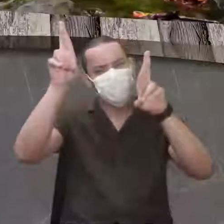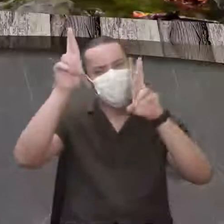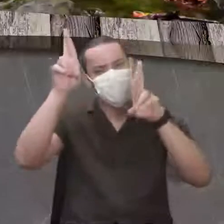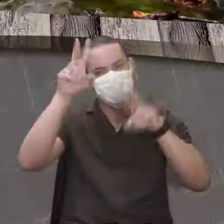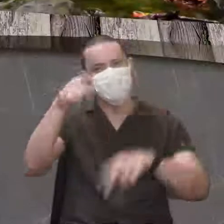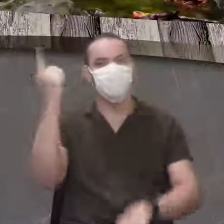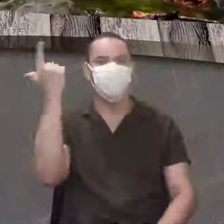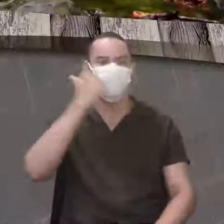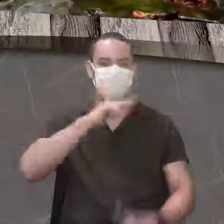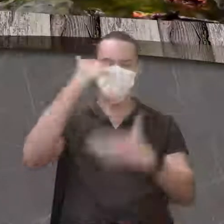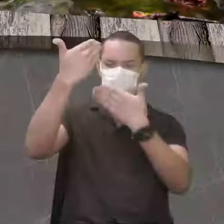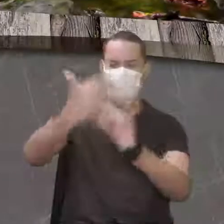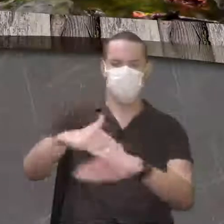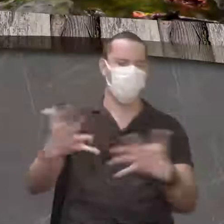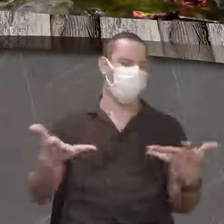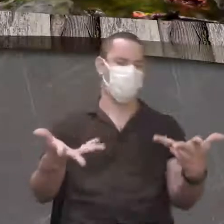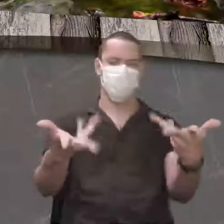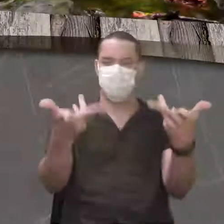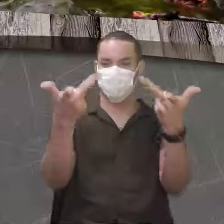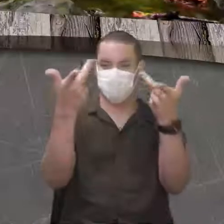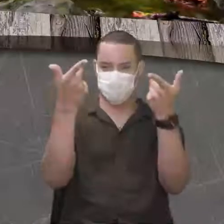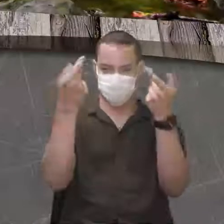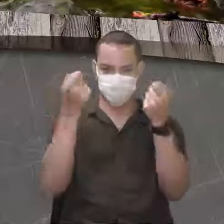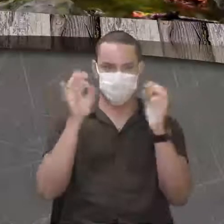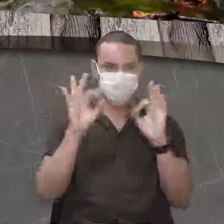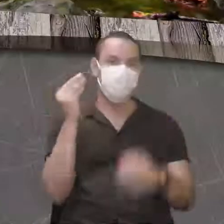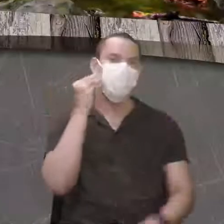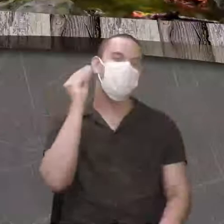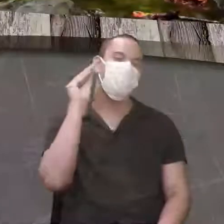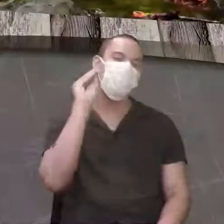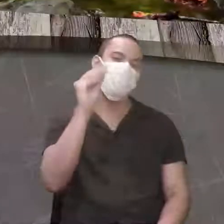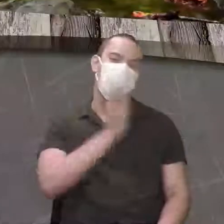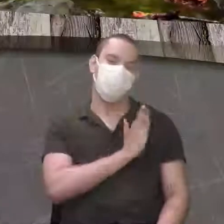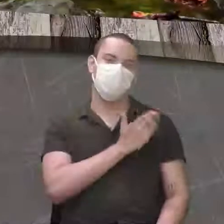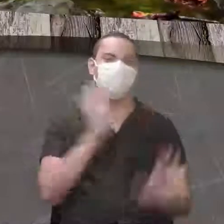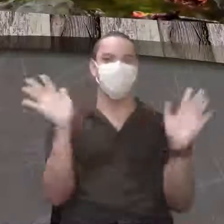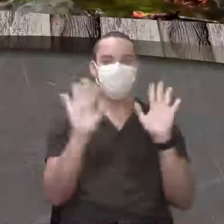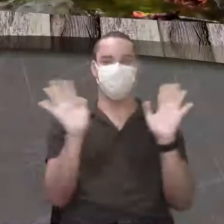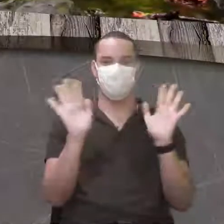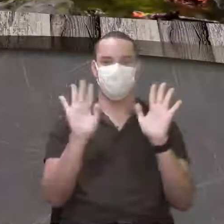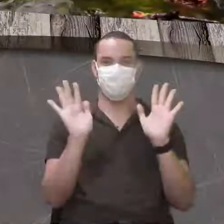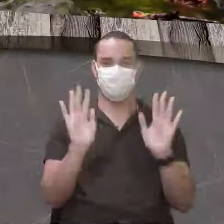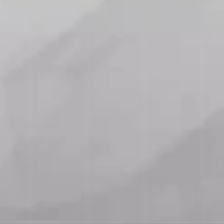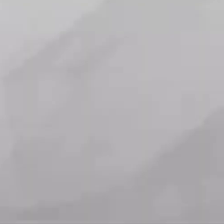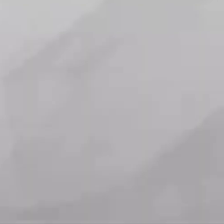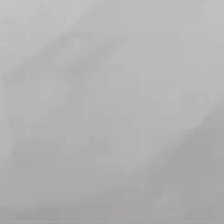que você faça a melhor prova, tá bom? Beijo no coração. Tchau, tchau!